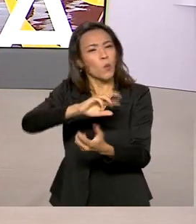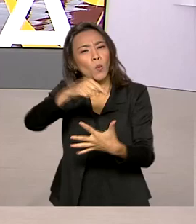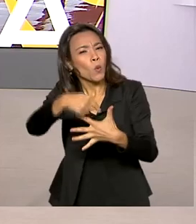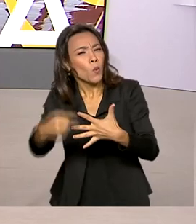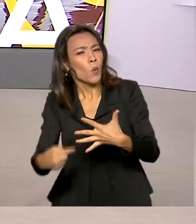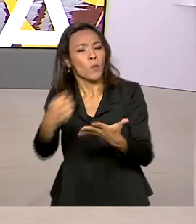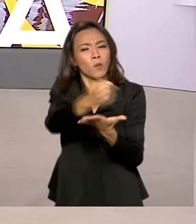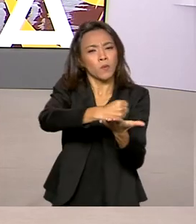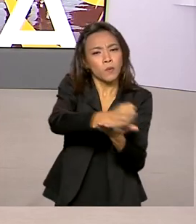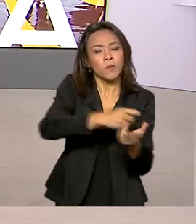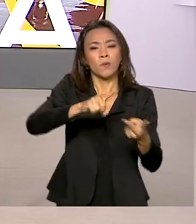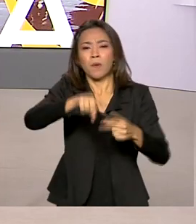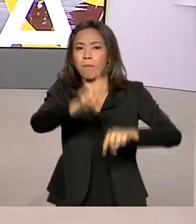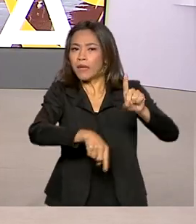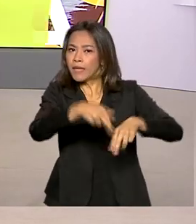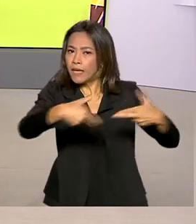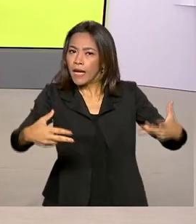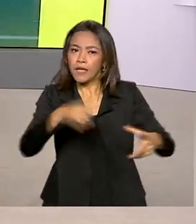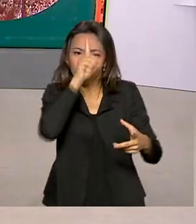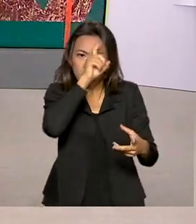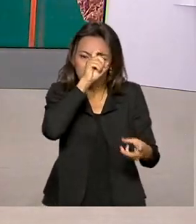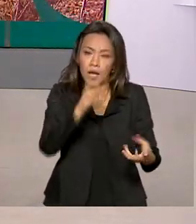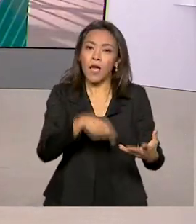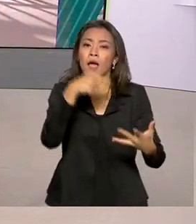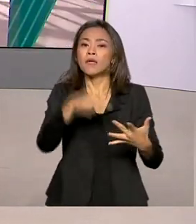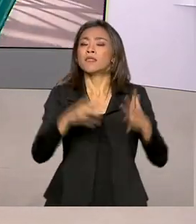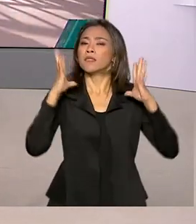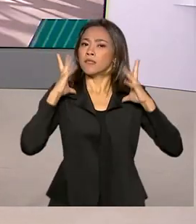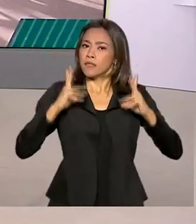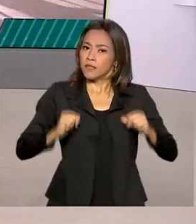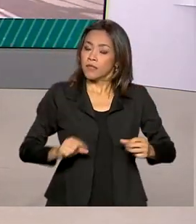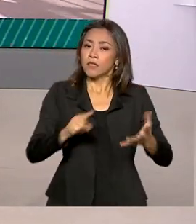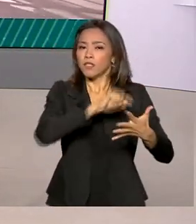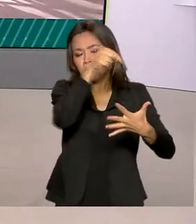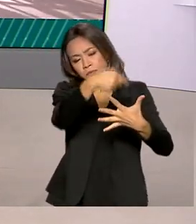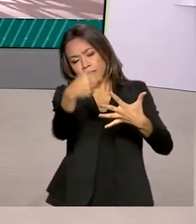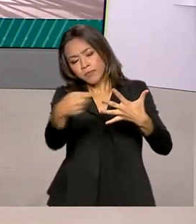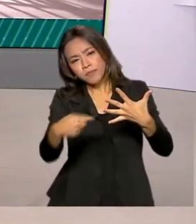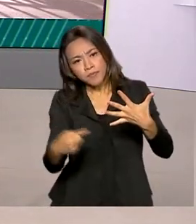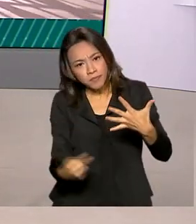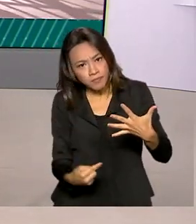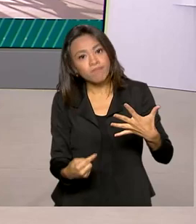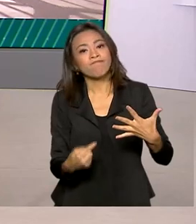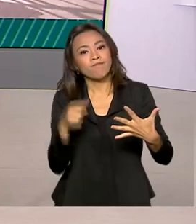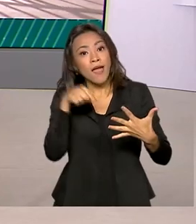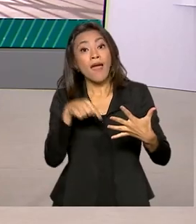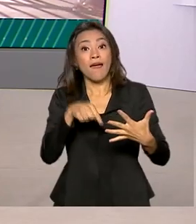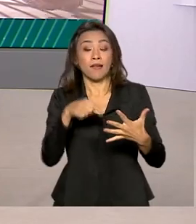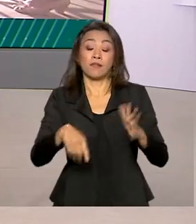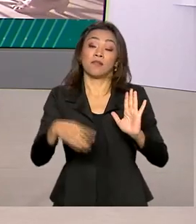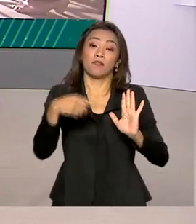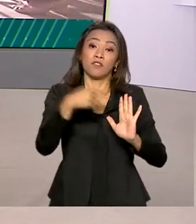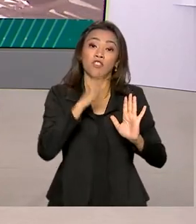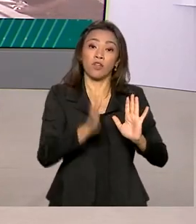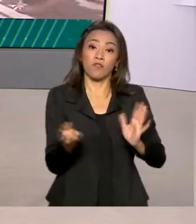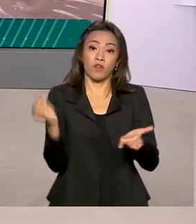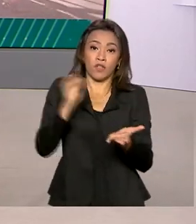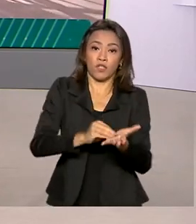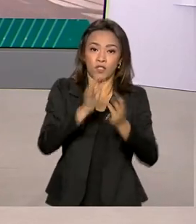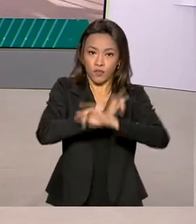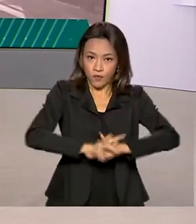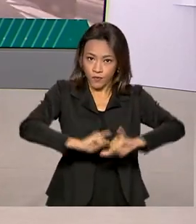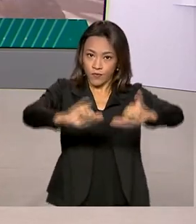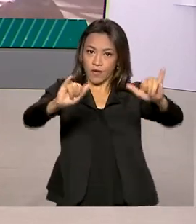vacinas, equipamentos hospitalares, itens de higiene pessoal e outros insumos. A medida foi publicada no Diário Oficial da